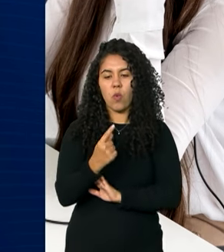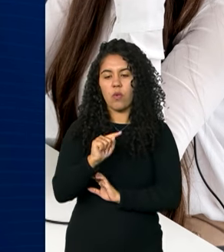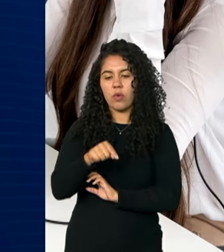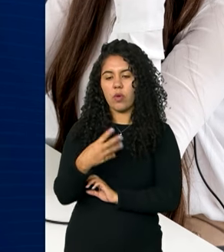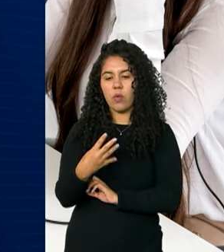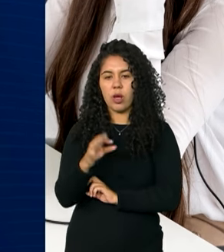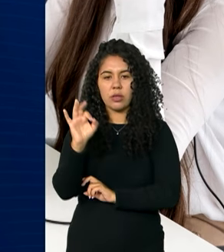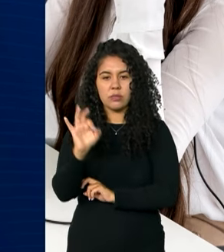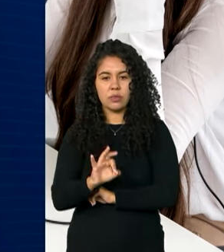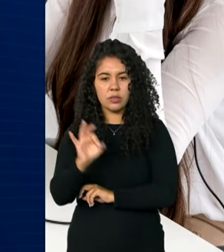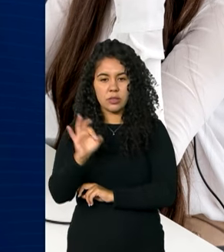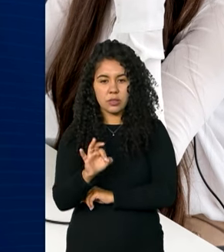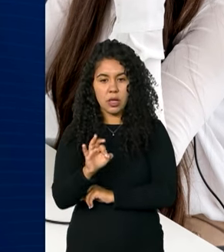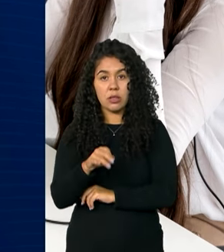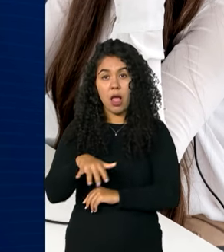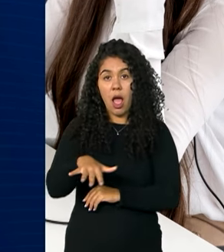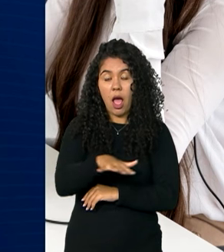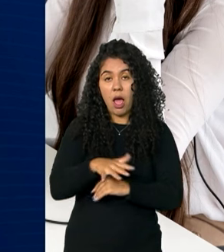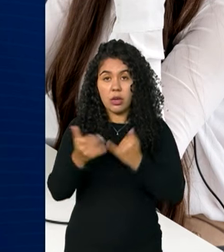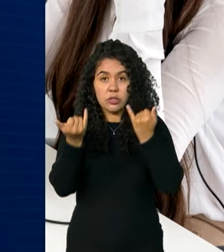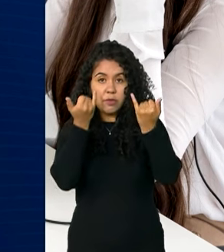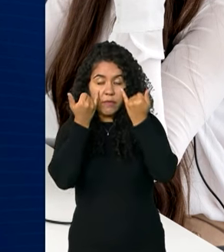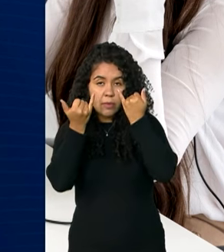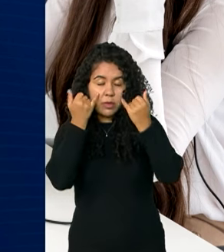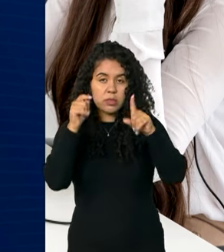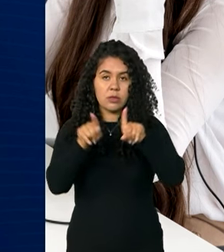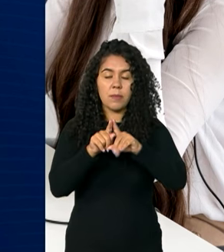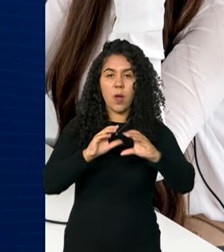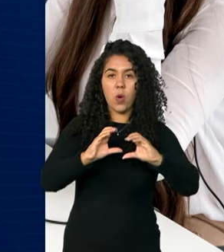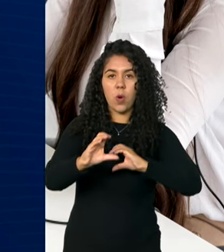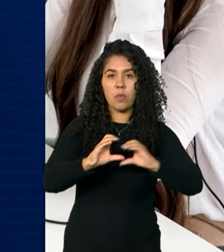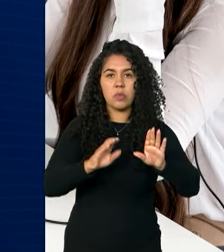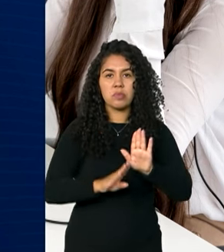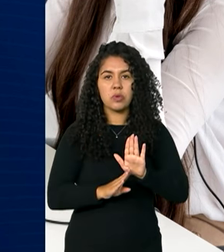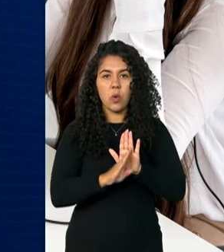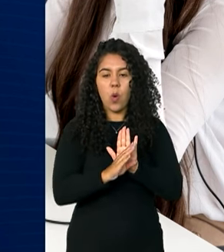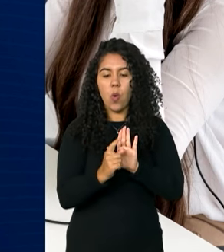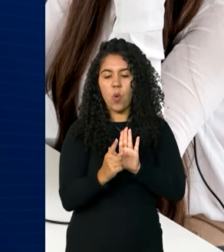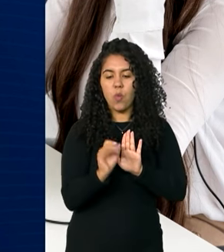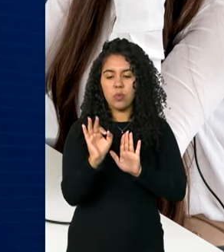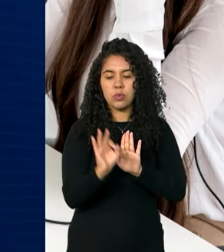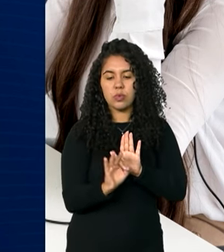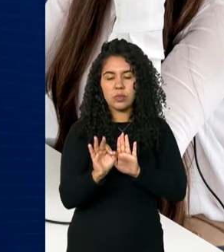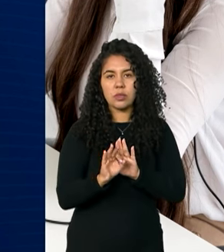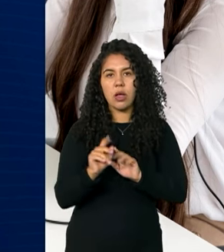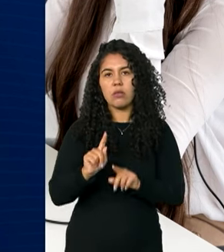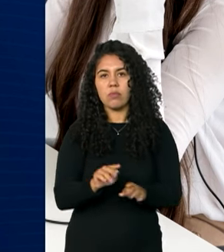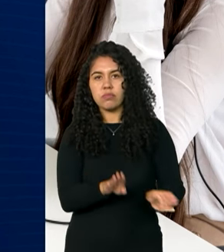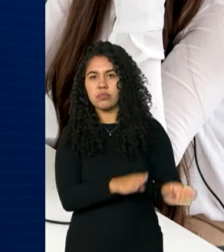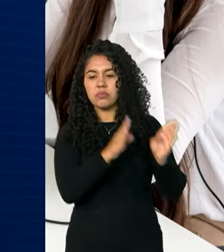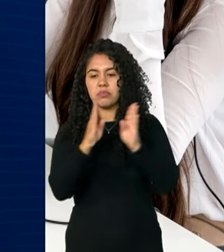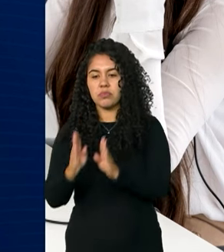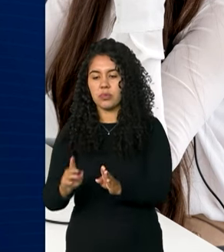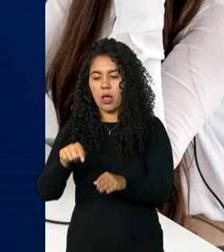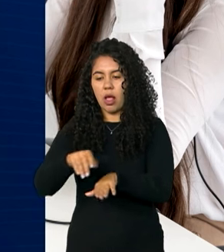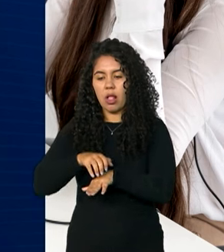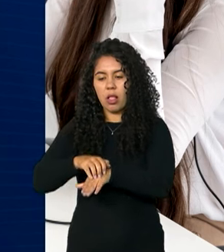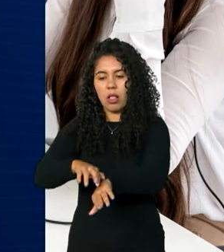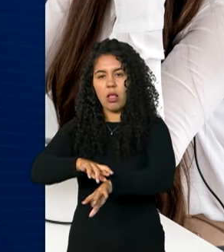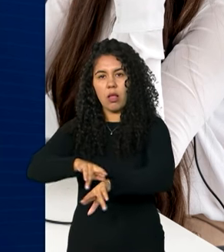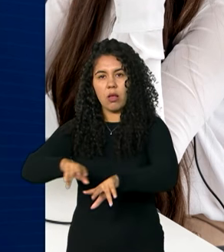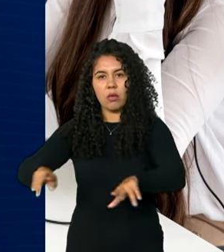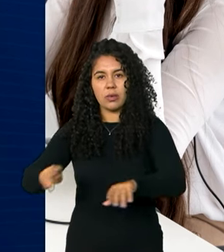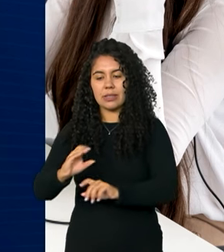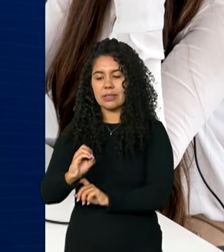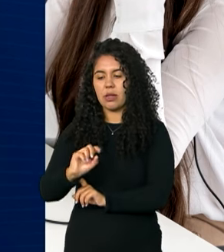setor de informação e comunicação cresceu 1%, seguido pelos transportes com alta de 0,7